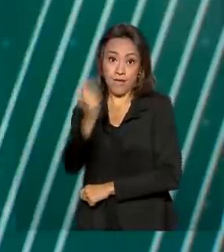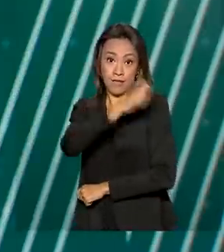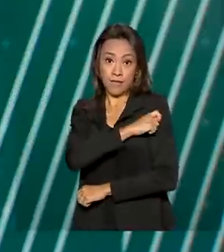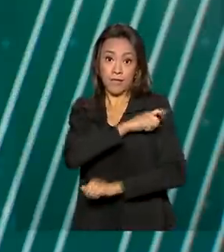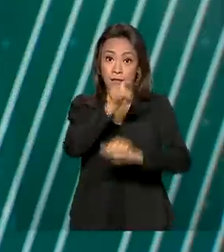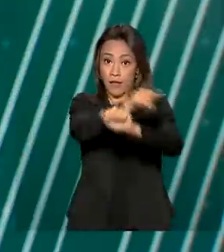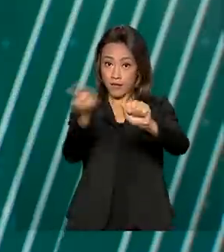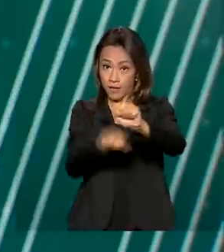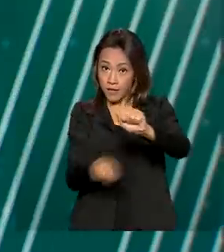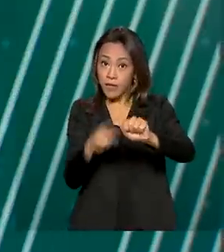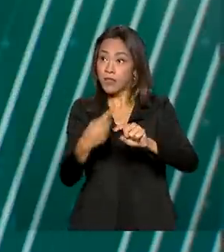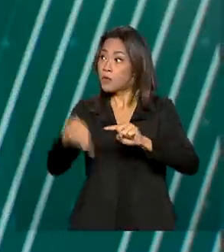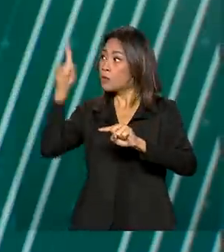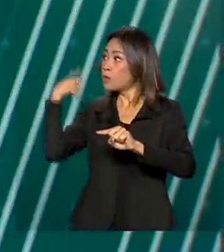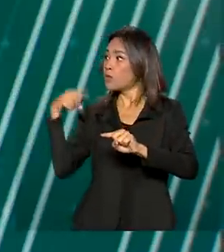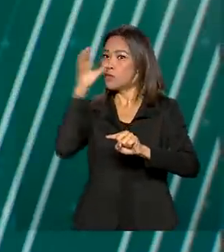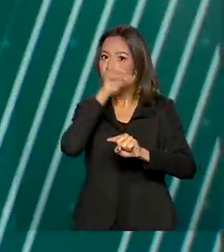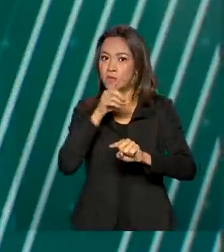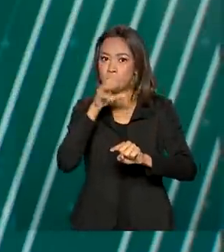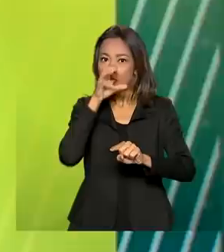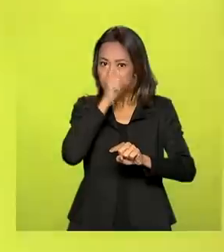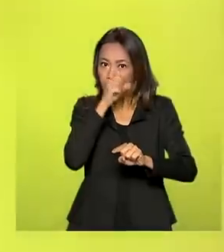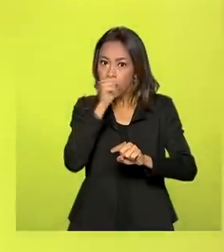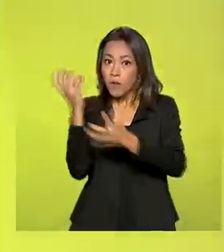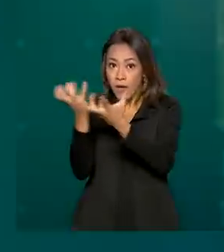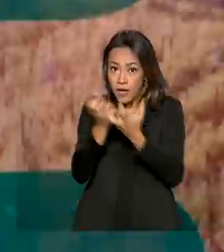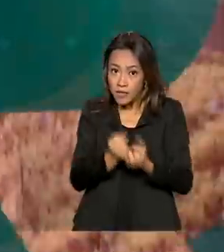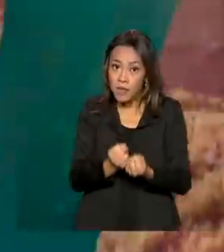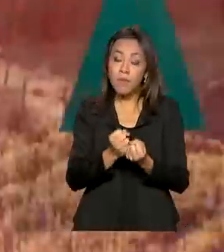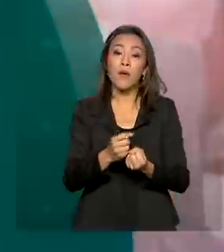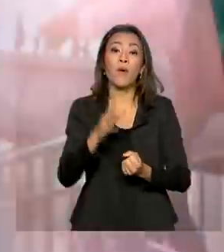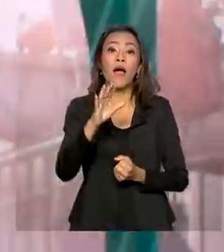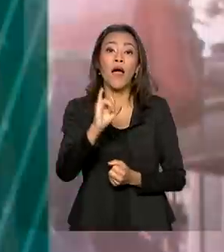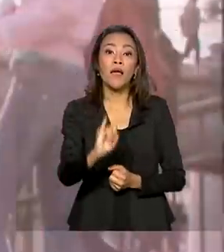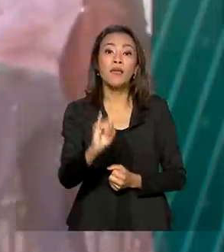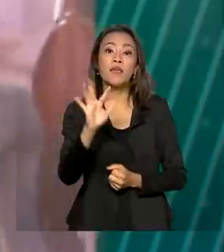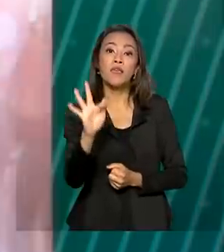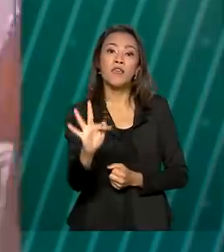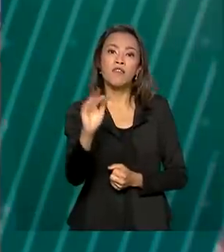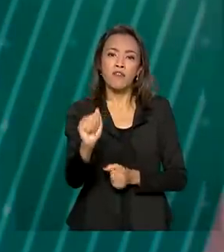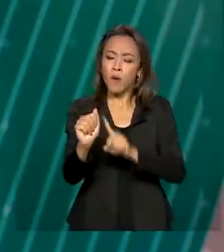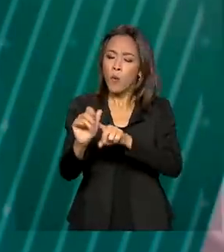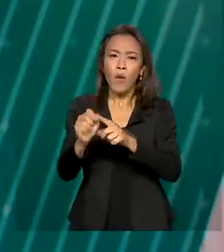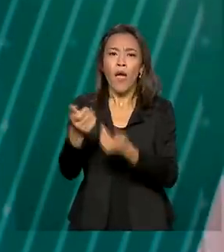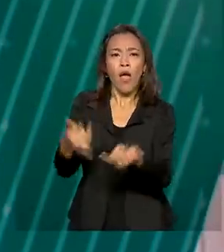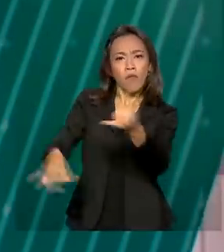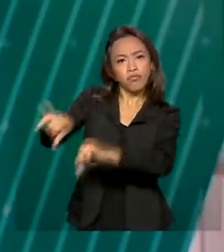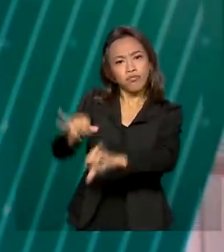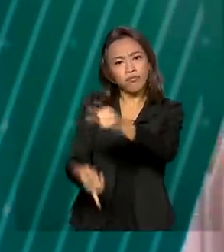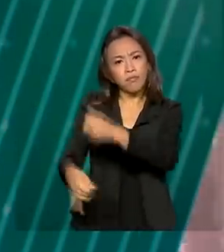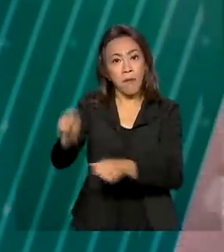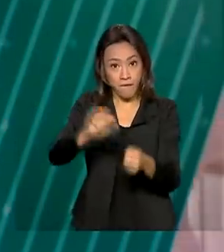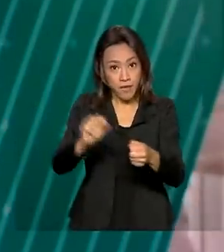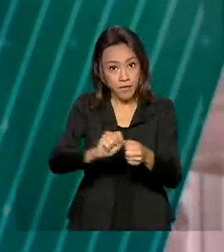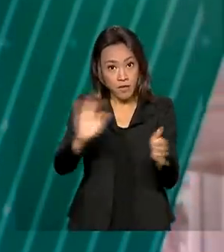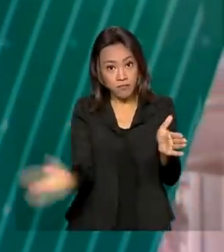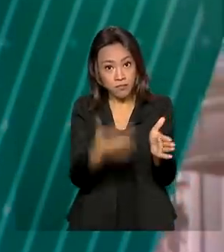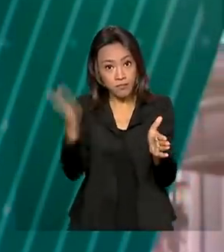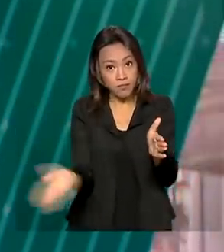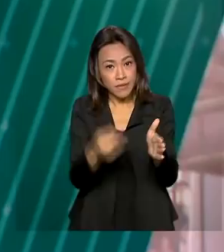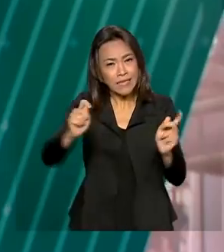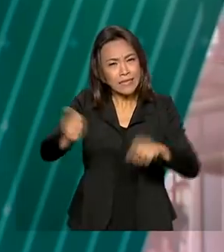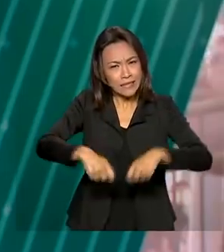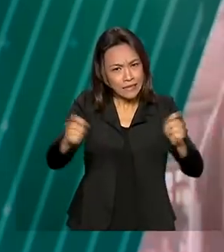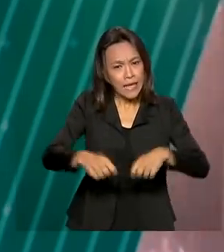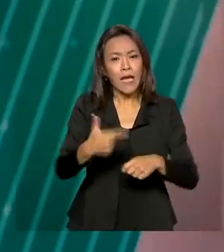sábado, uma remessa de IFA, que é a matéria-prima para fabricar o imunizante. O volume é suficiente para produzir